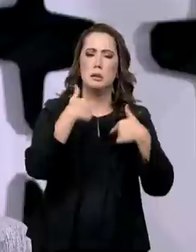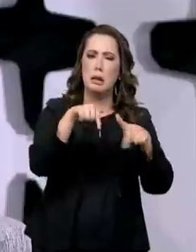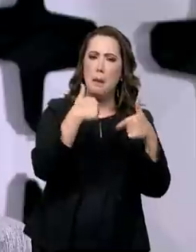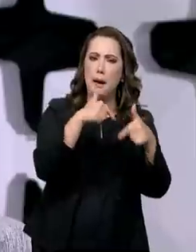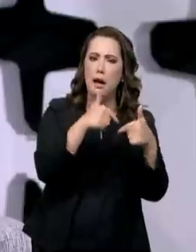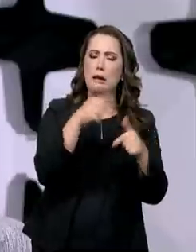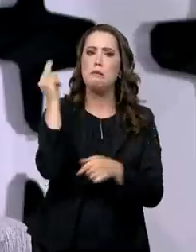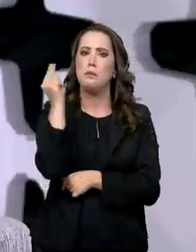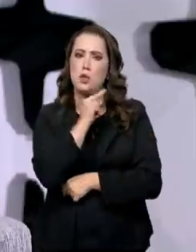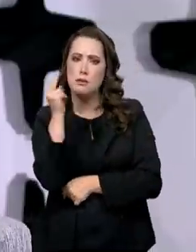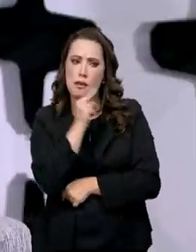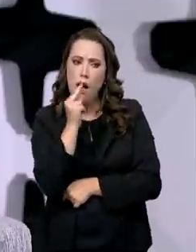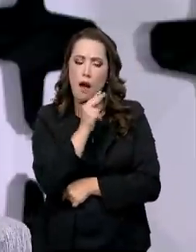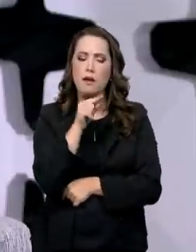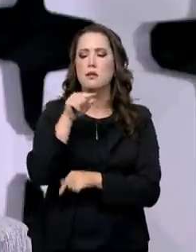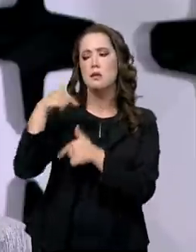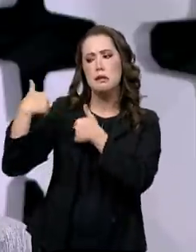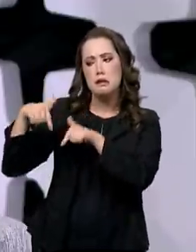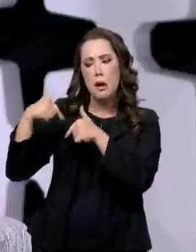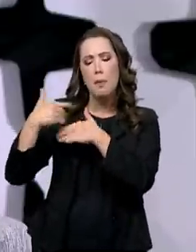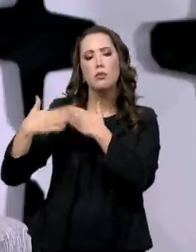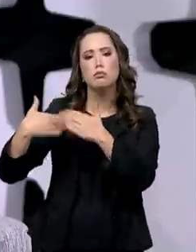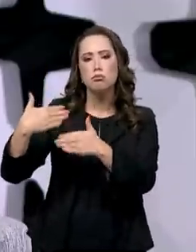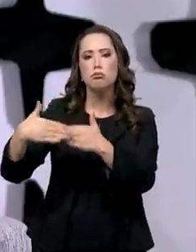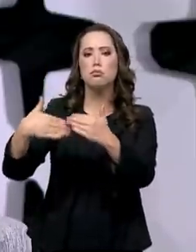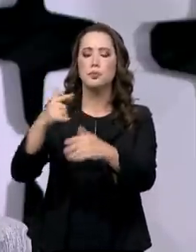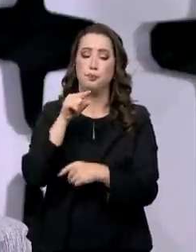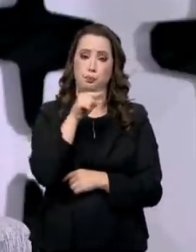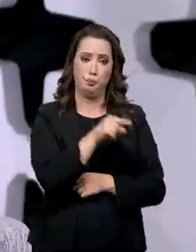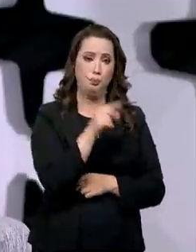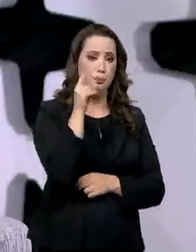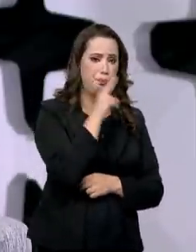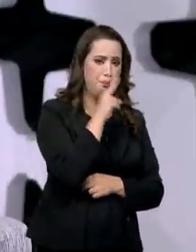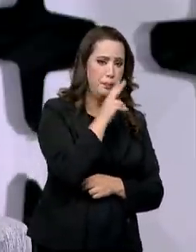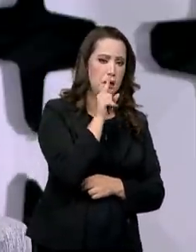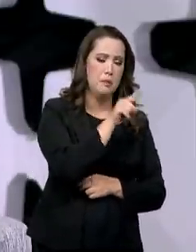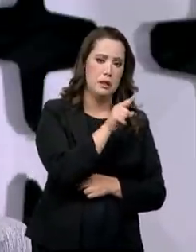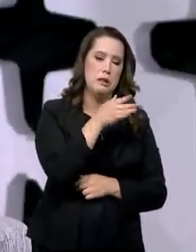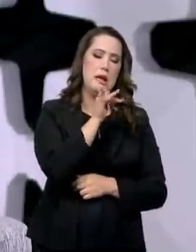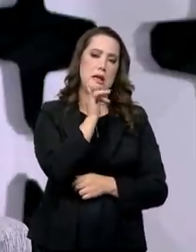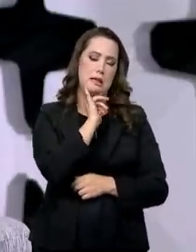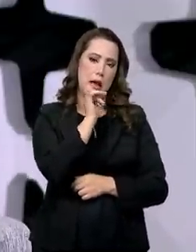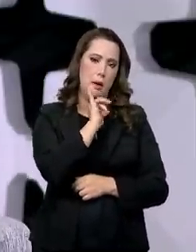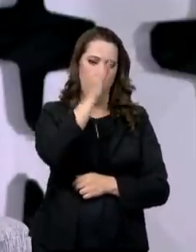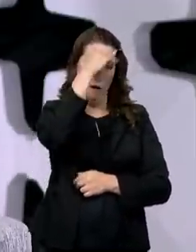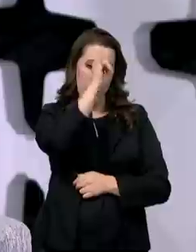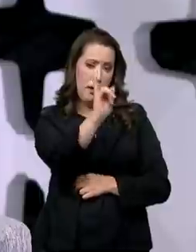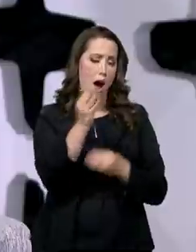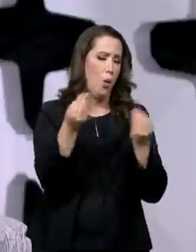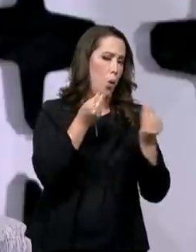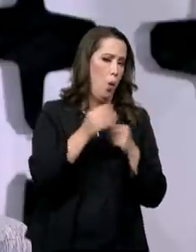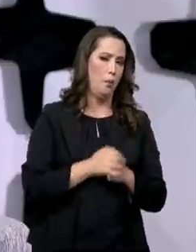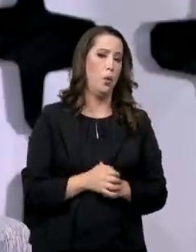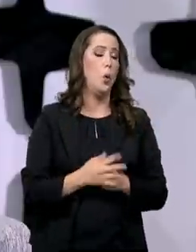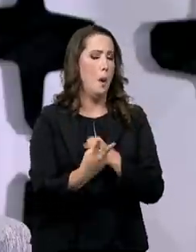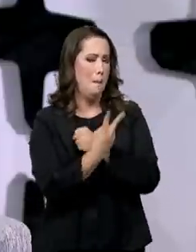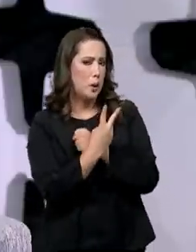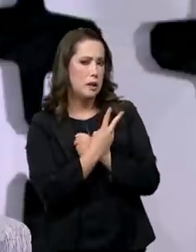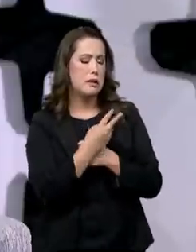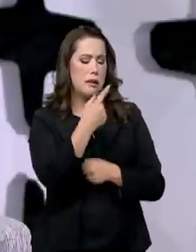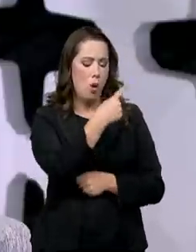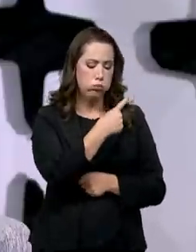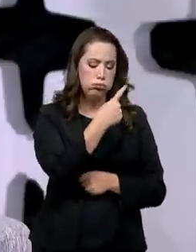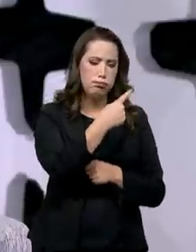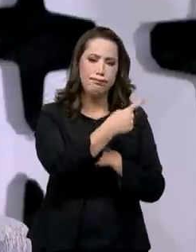emergenciais, nós trabalhamos com desenvolvimento de prevenção, como desde proteção individual até proteção